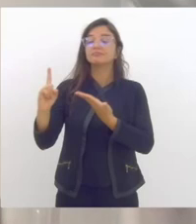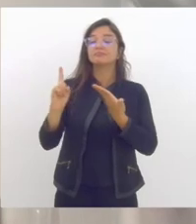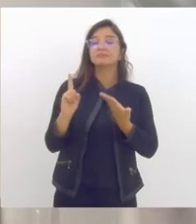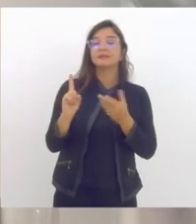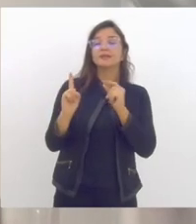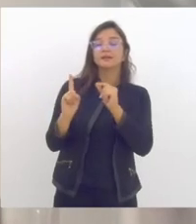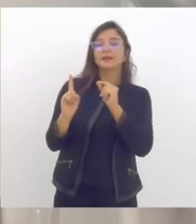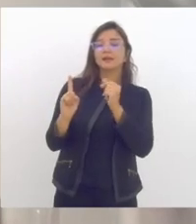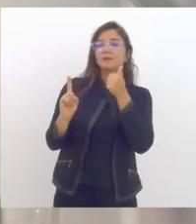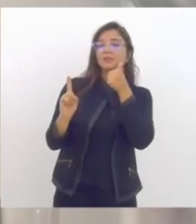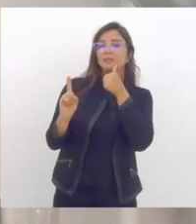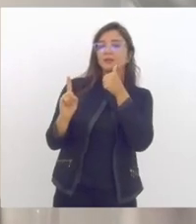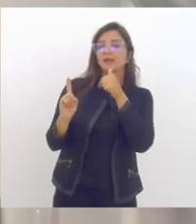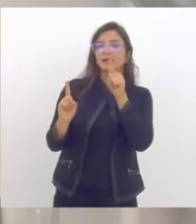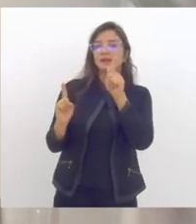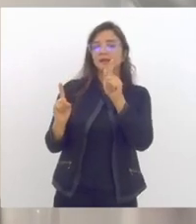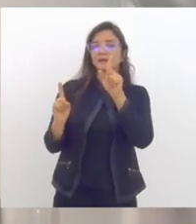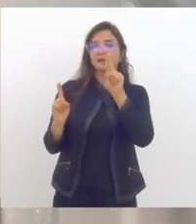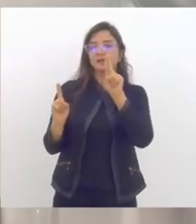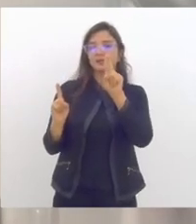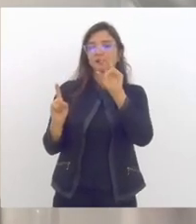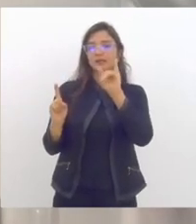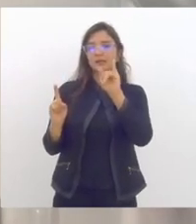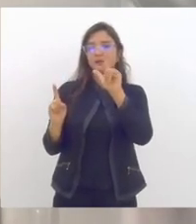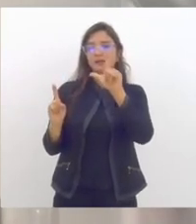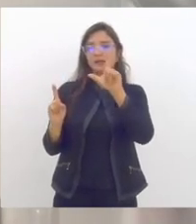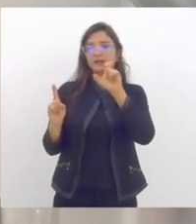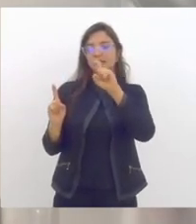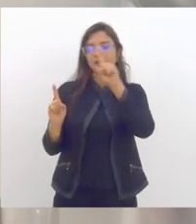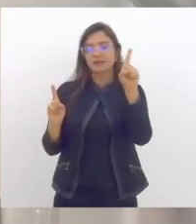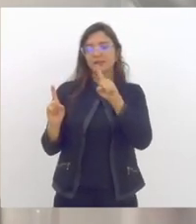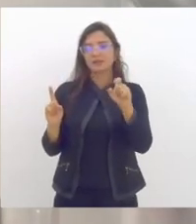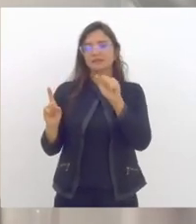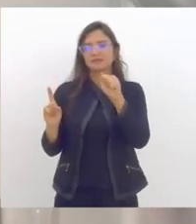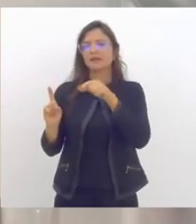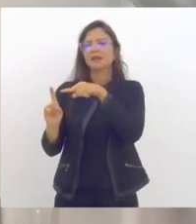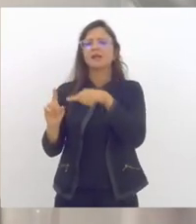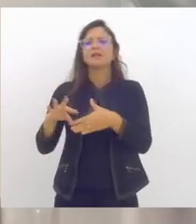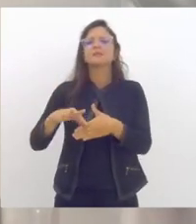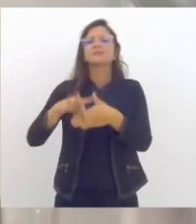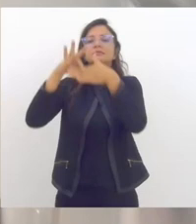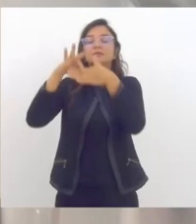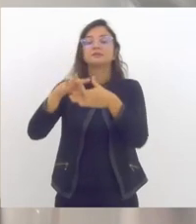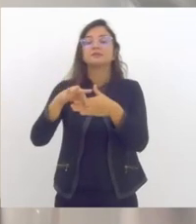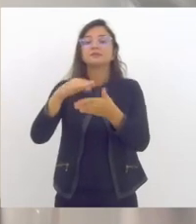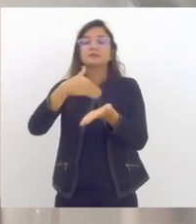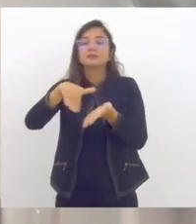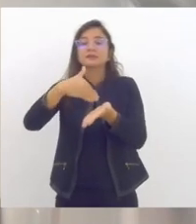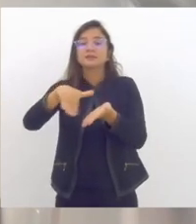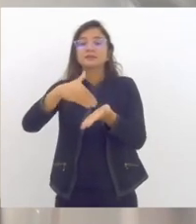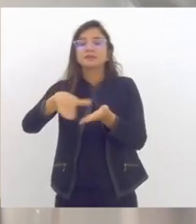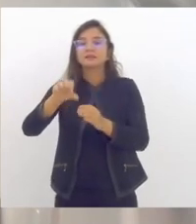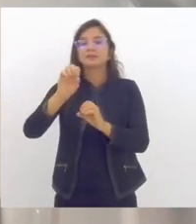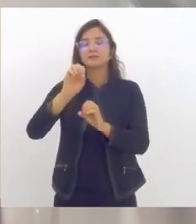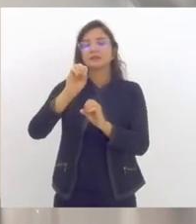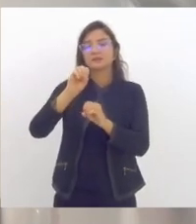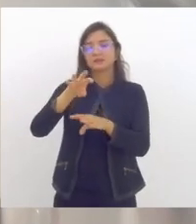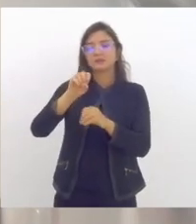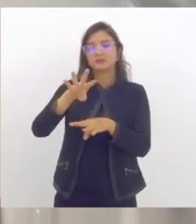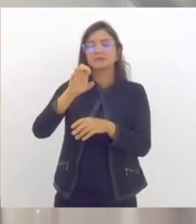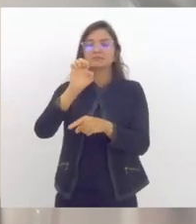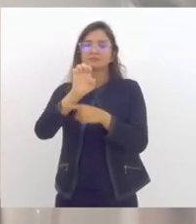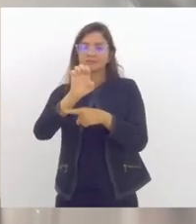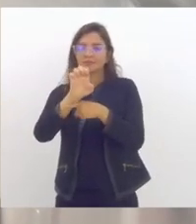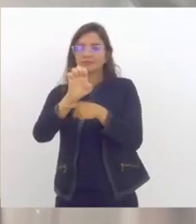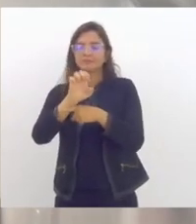Guineza da Silva Lourenço, que está representando a Secretaria de Estado de Educação, a SEDUC, aqui nessa